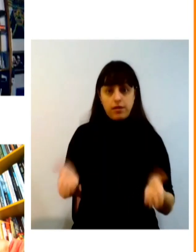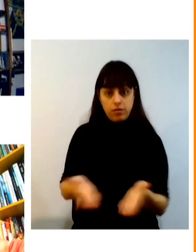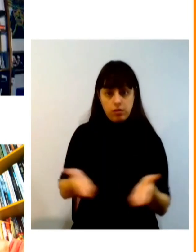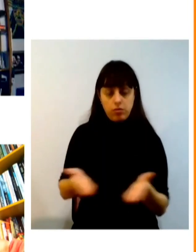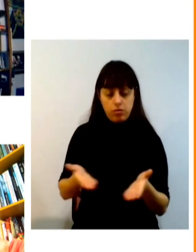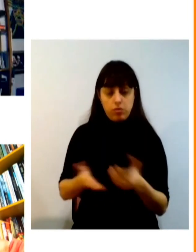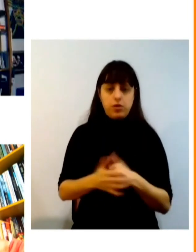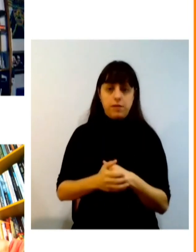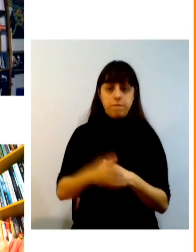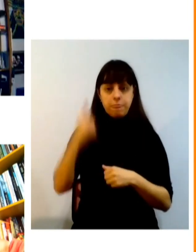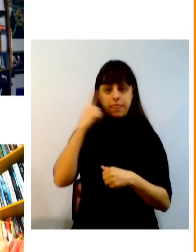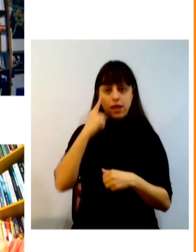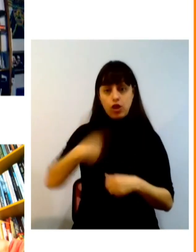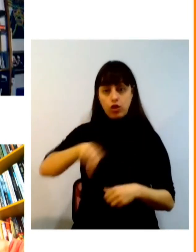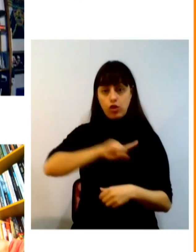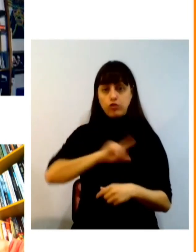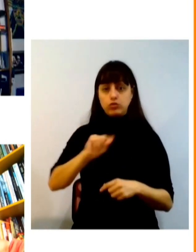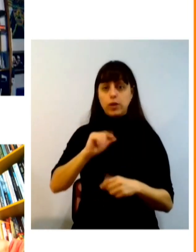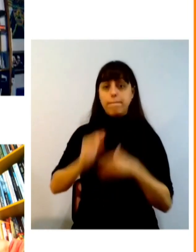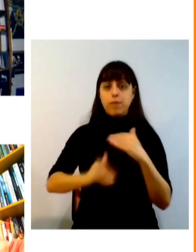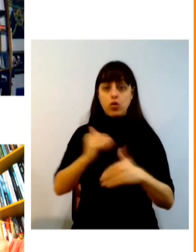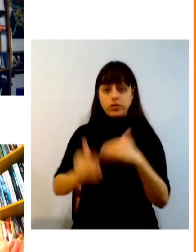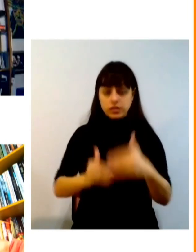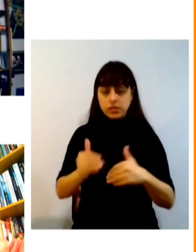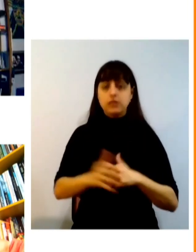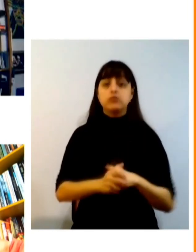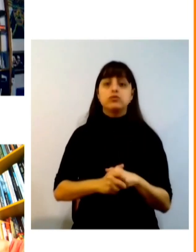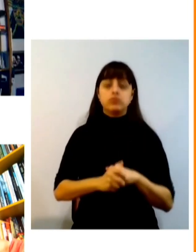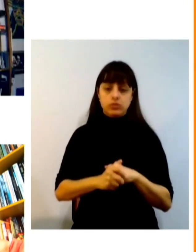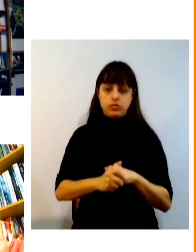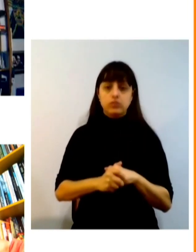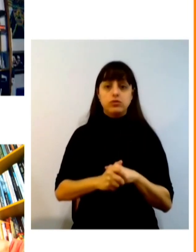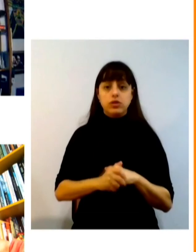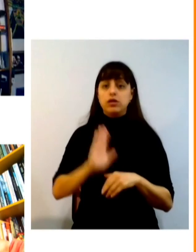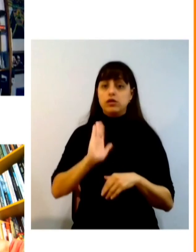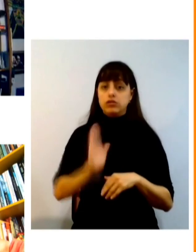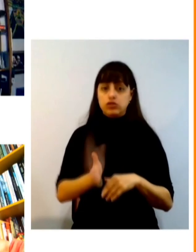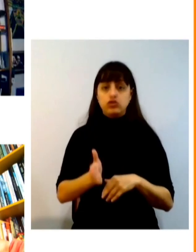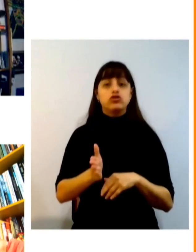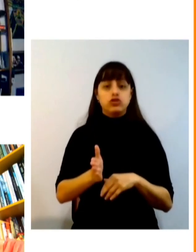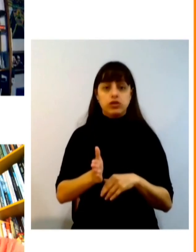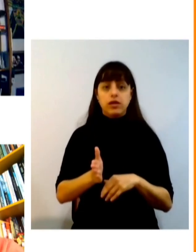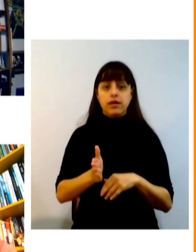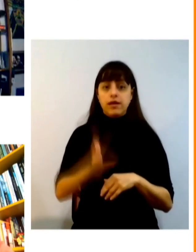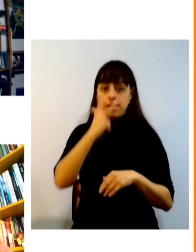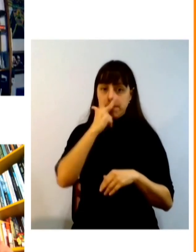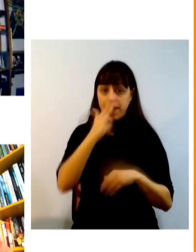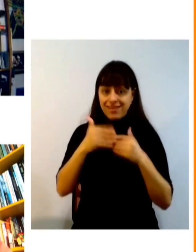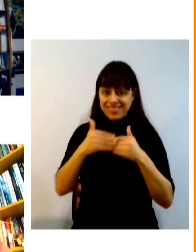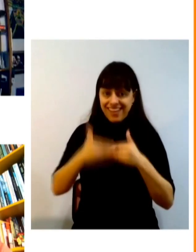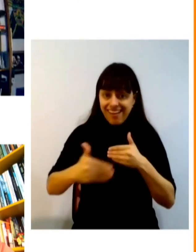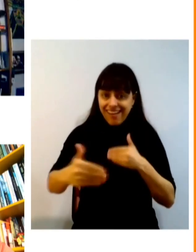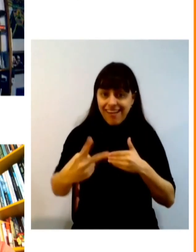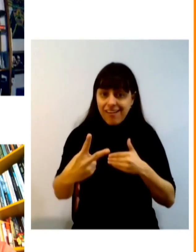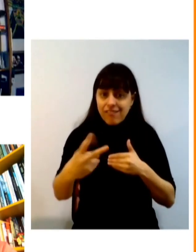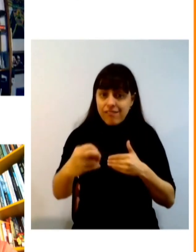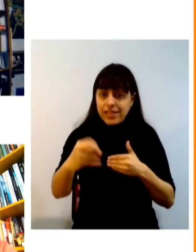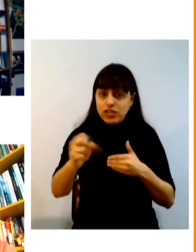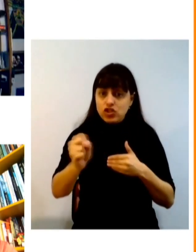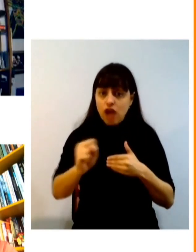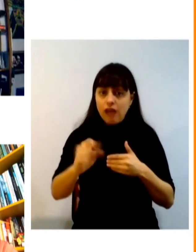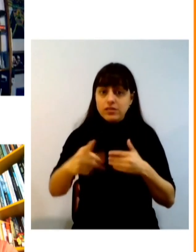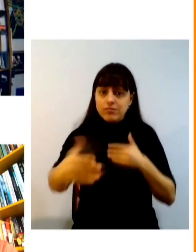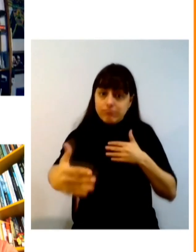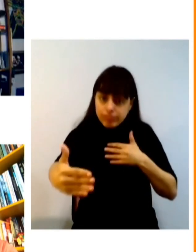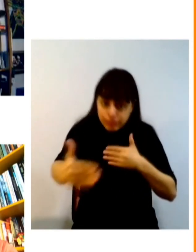gente acelerou o processo que teria 20 anos a gente acelerou em 3 meses assim tudo teve que